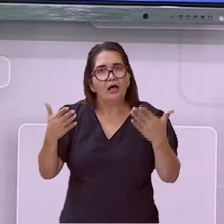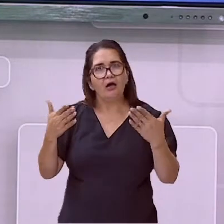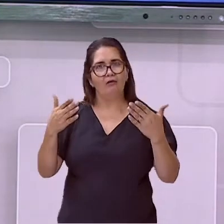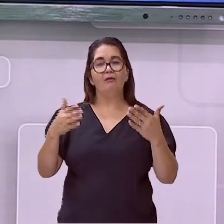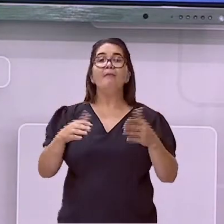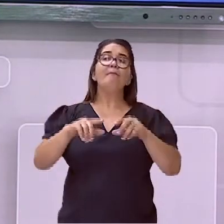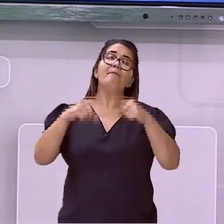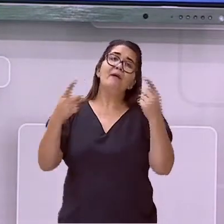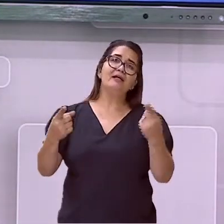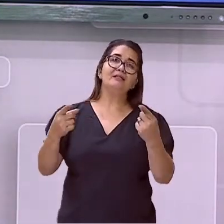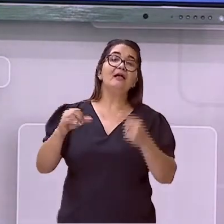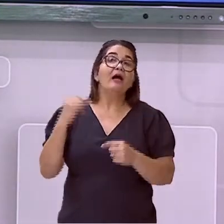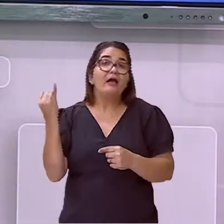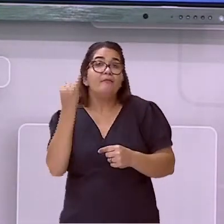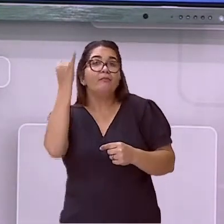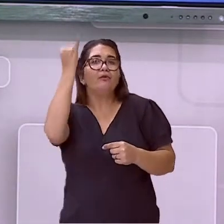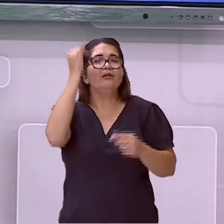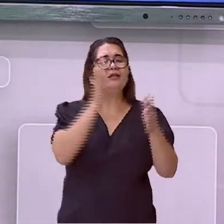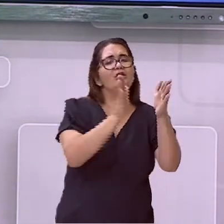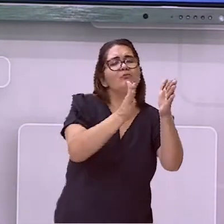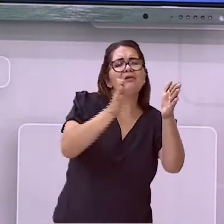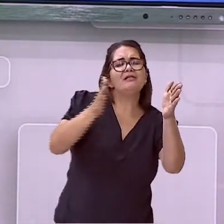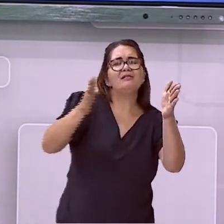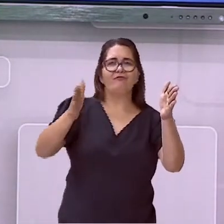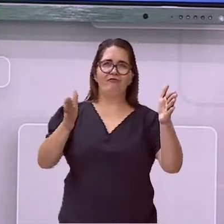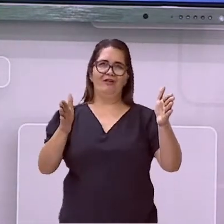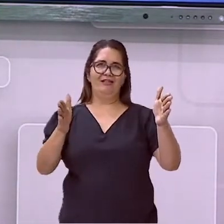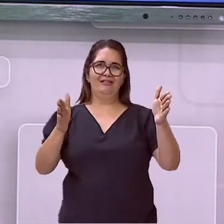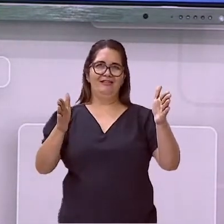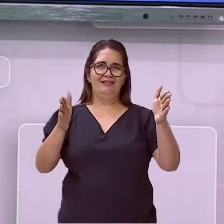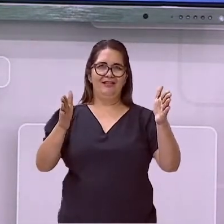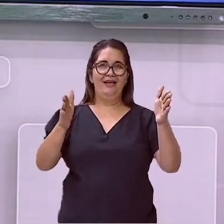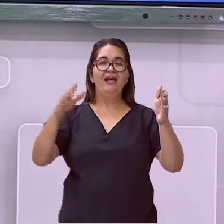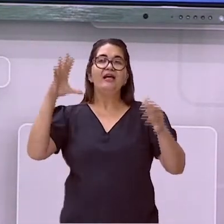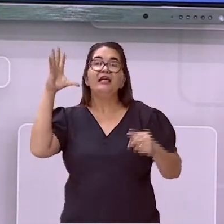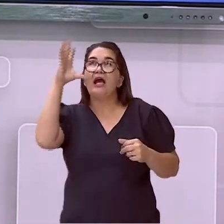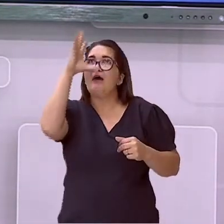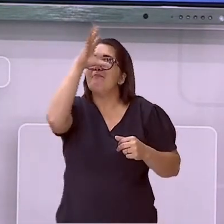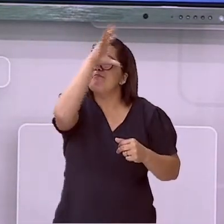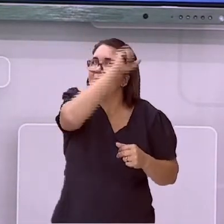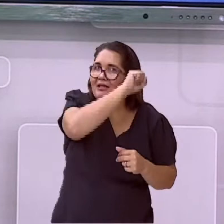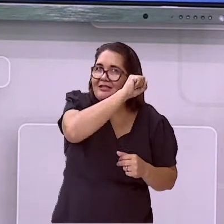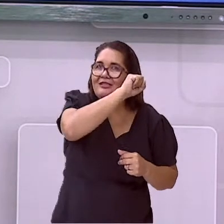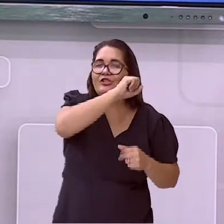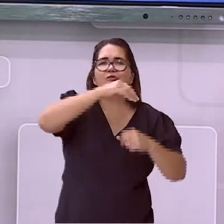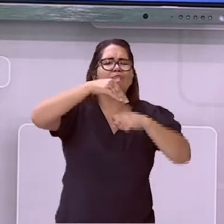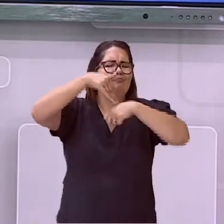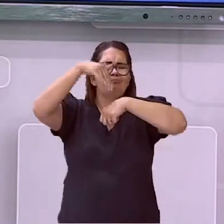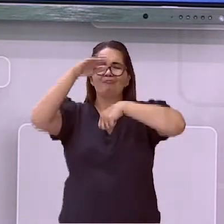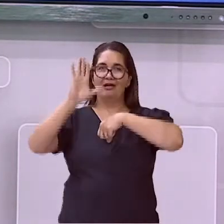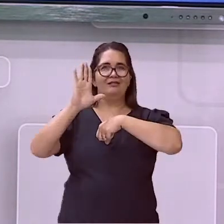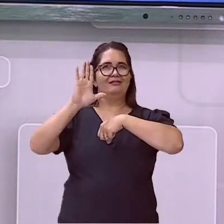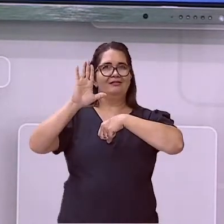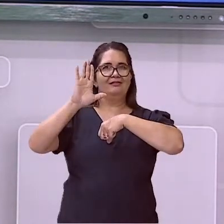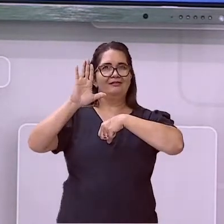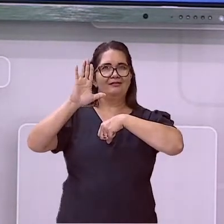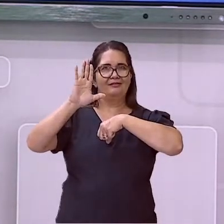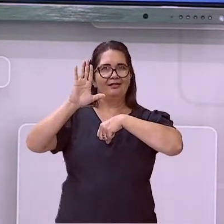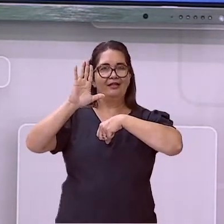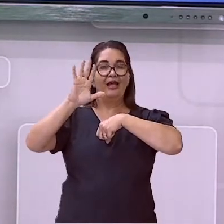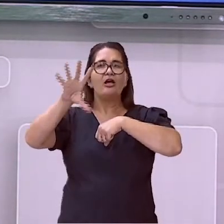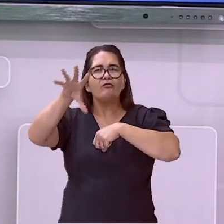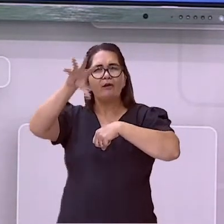por essa fase aprendendo. Por isso é a fase das transformações, dos